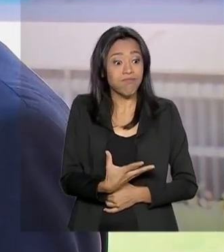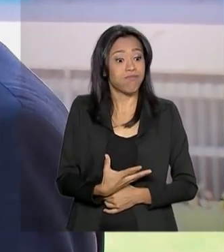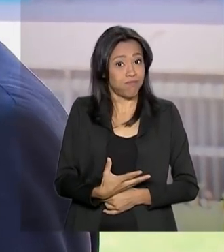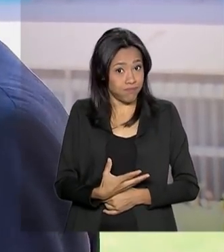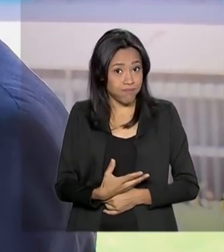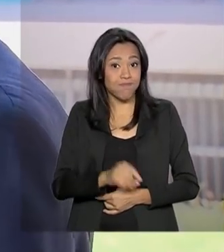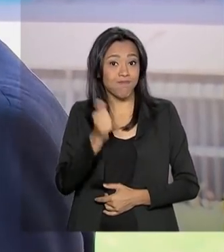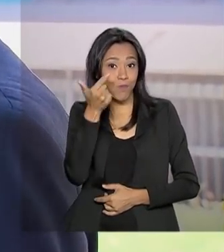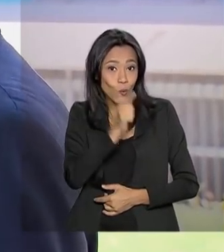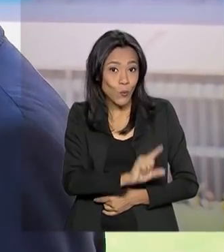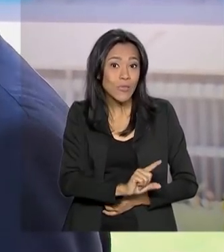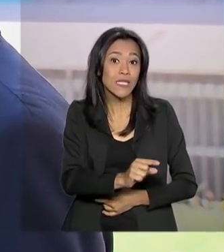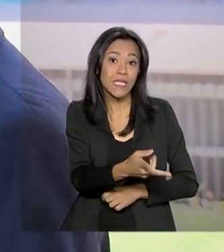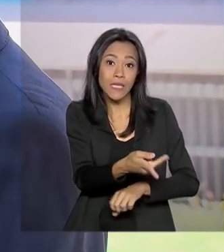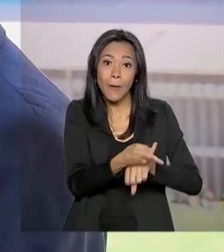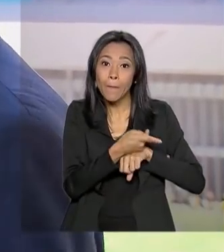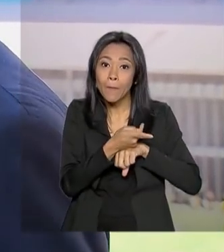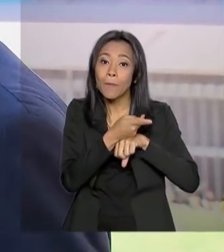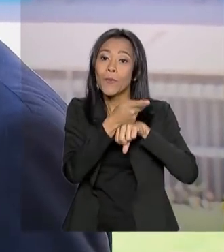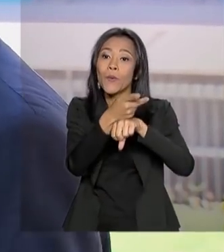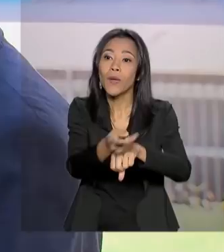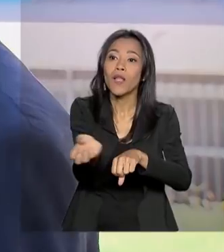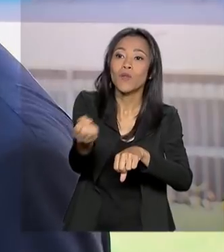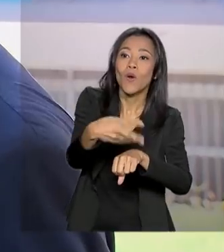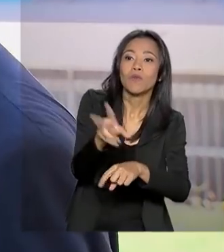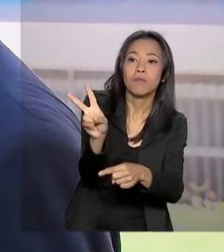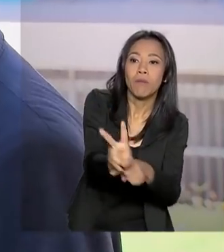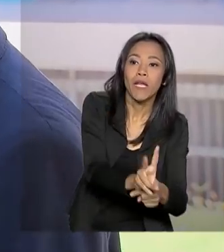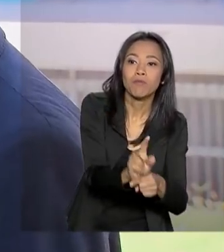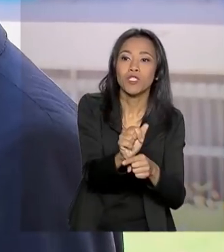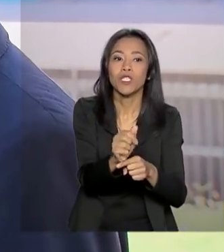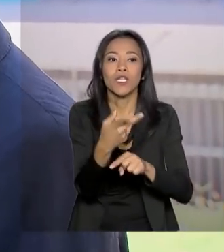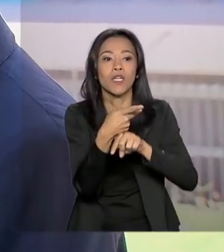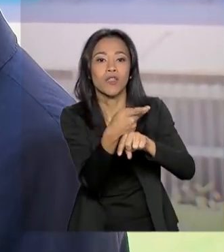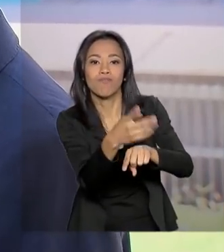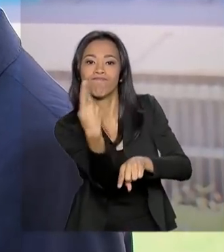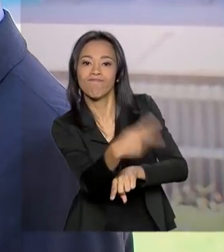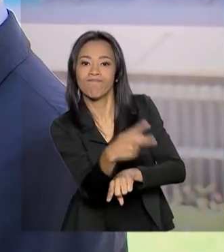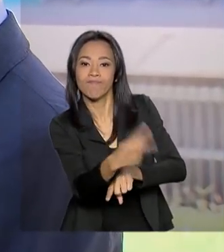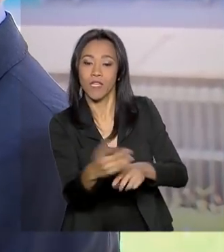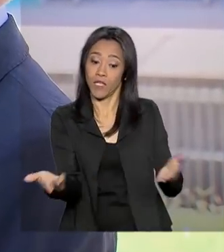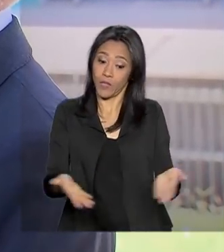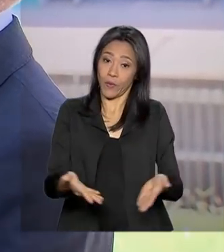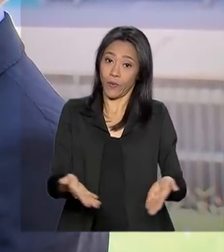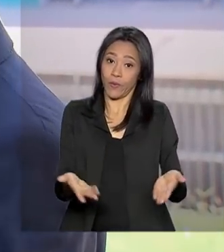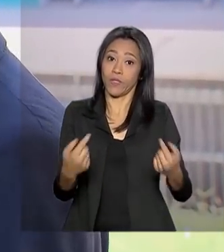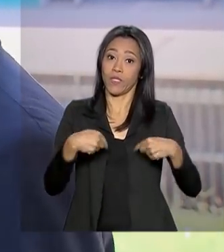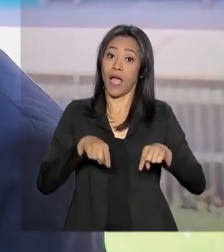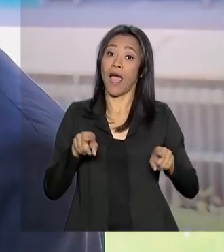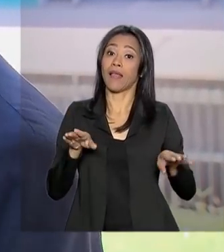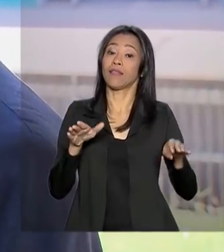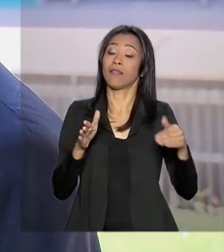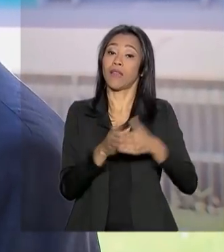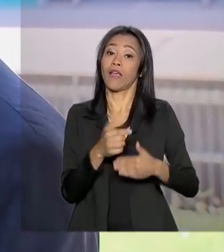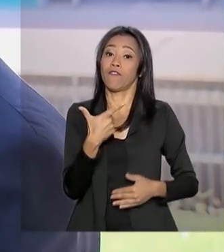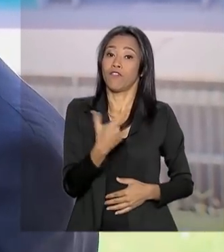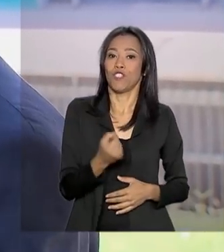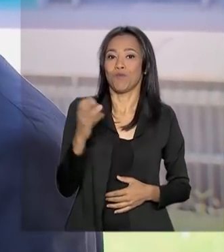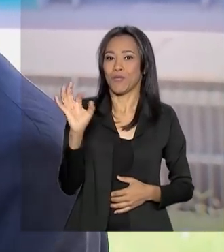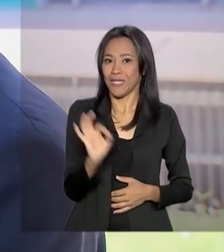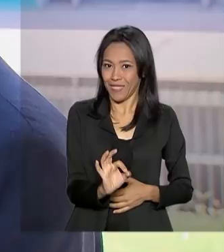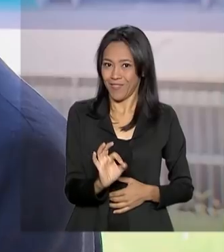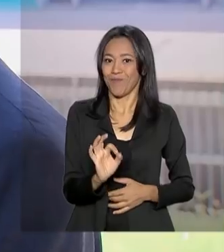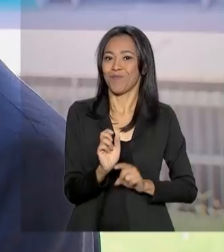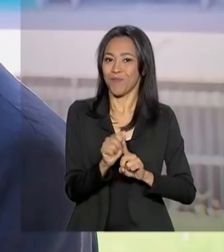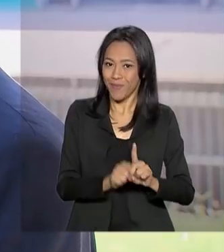condições de buscar no mercado novos créditos e sair de financeiras que hoje cobram cerca de até 20% ao mês. Essa é